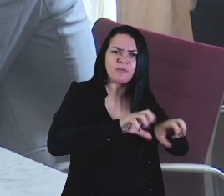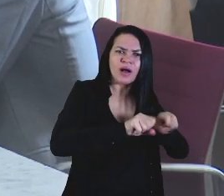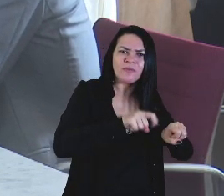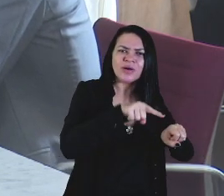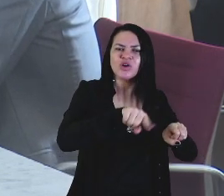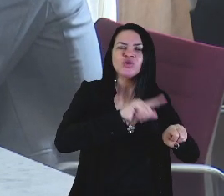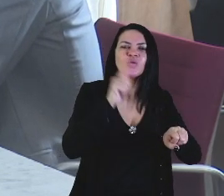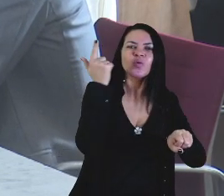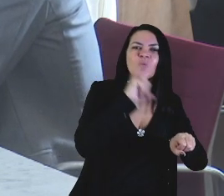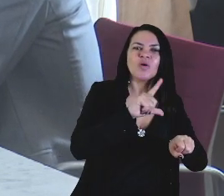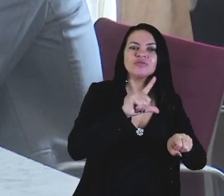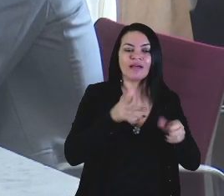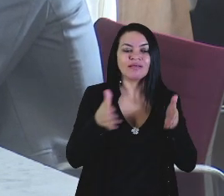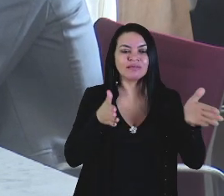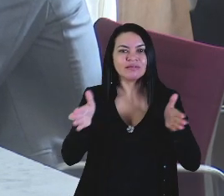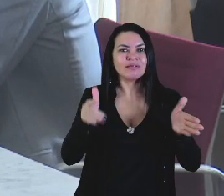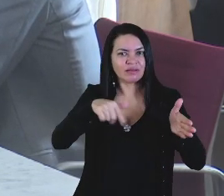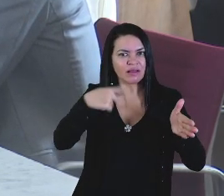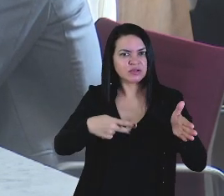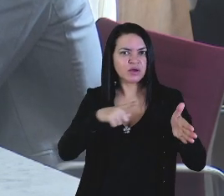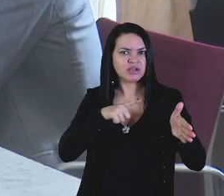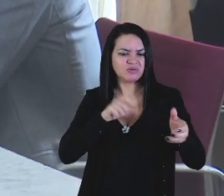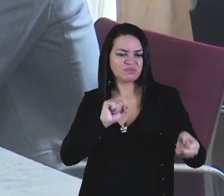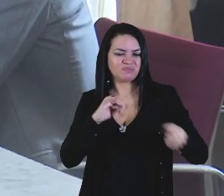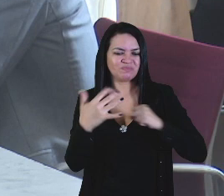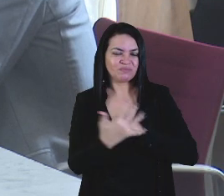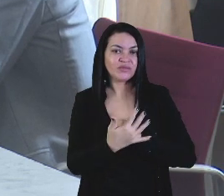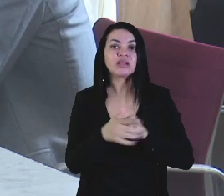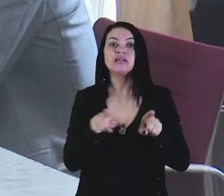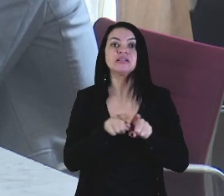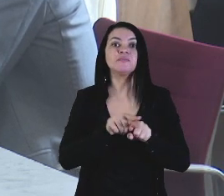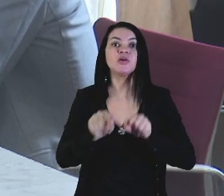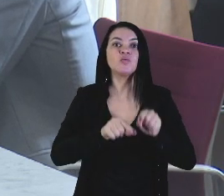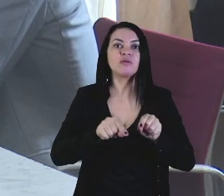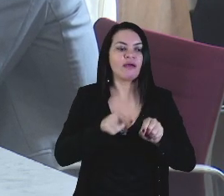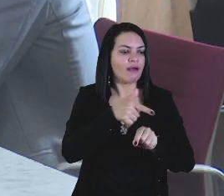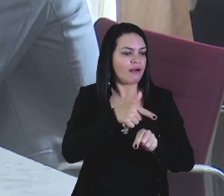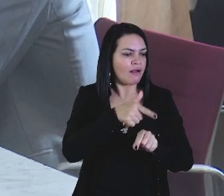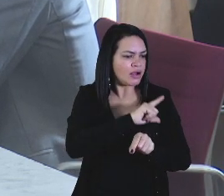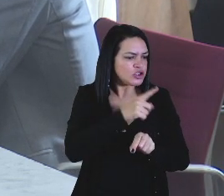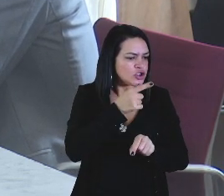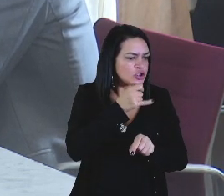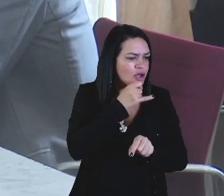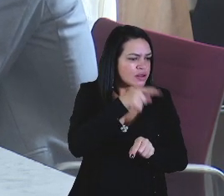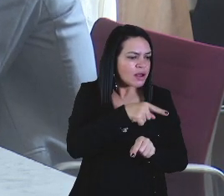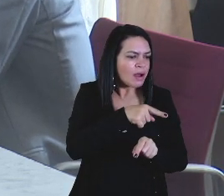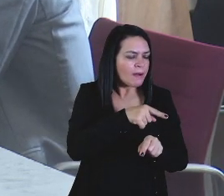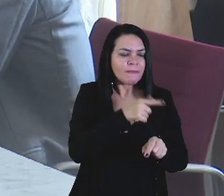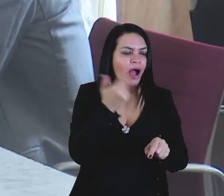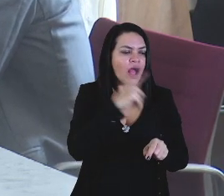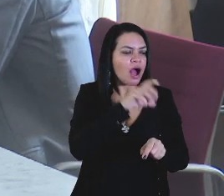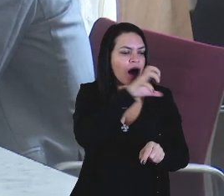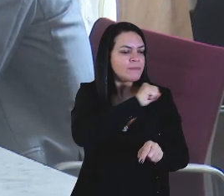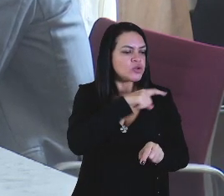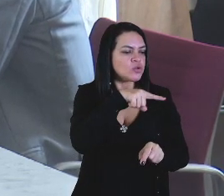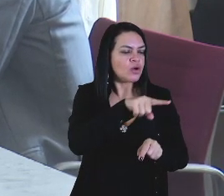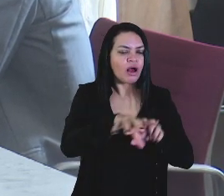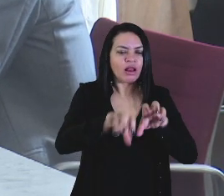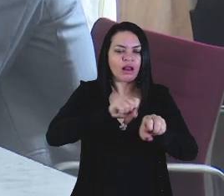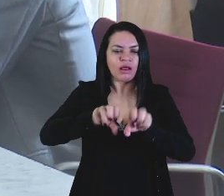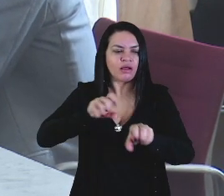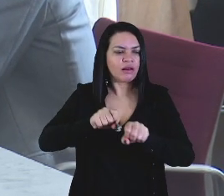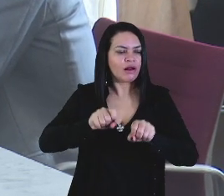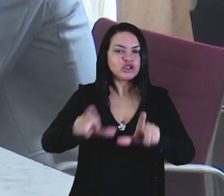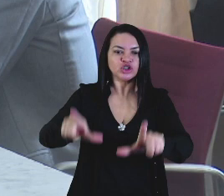colações de grau regulares nesse período pandêmico e as antecipações existentes e também da revalidação dos